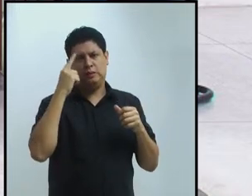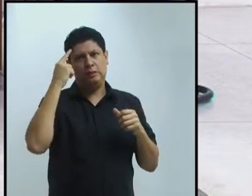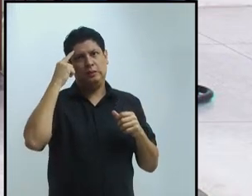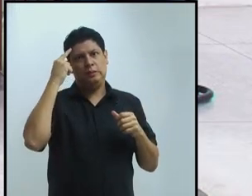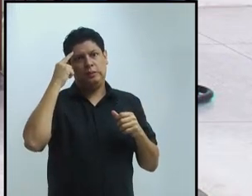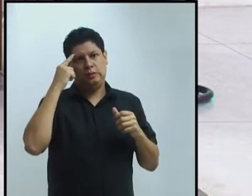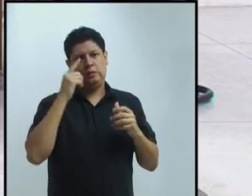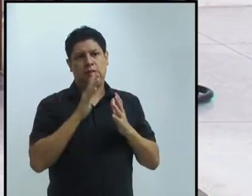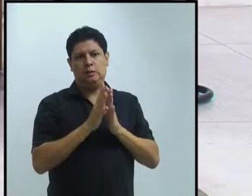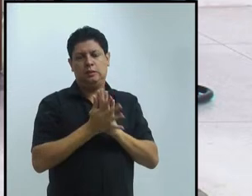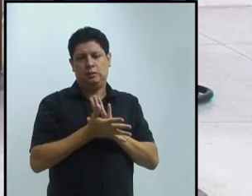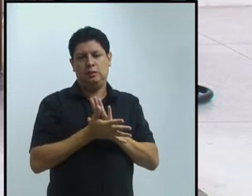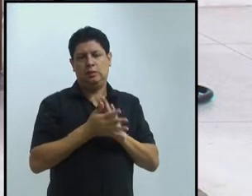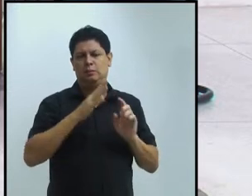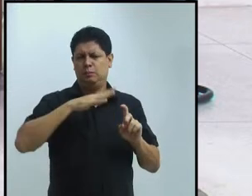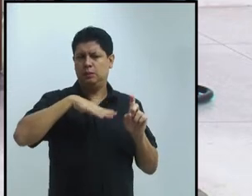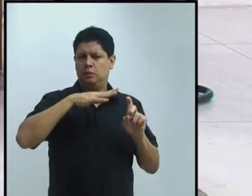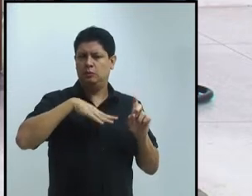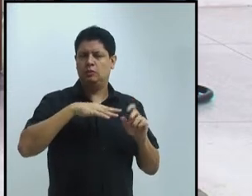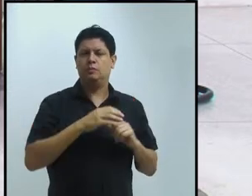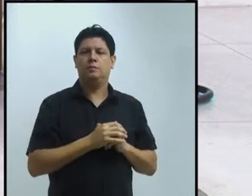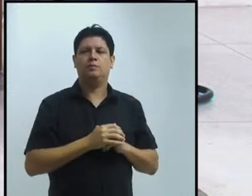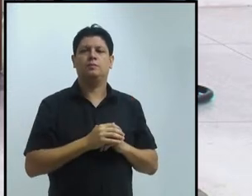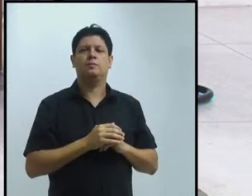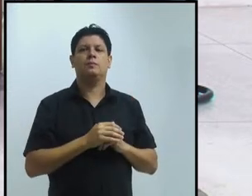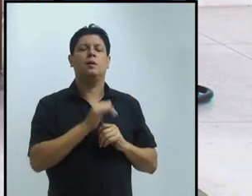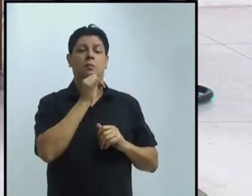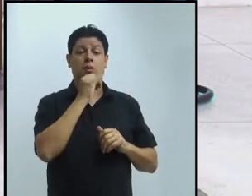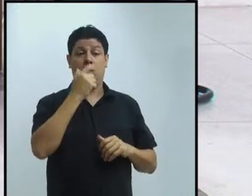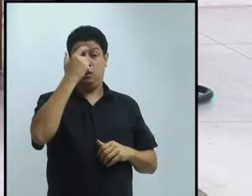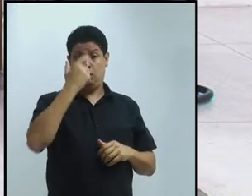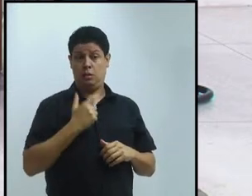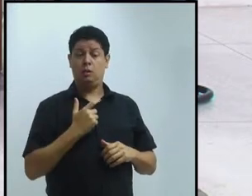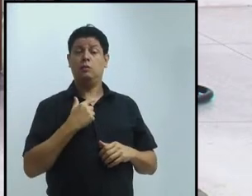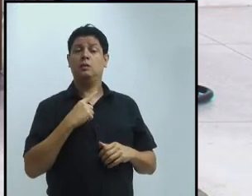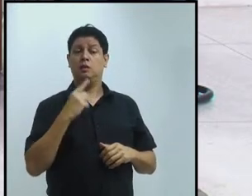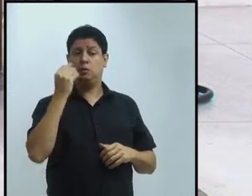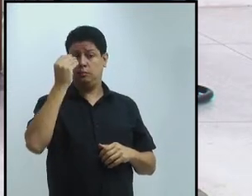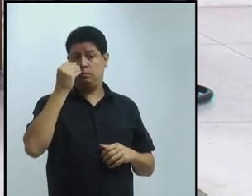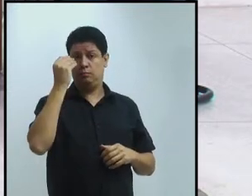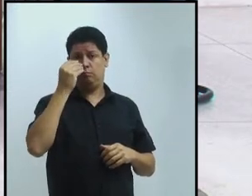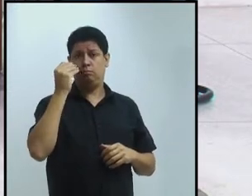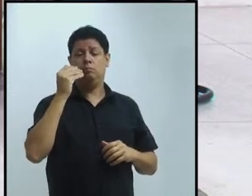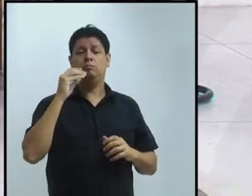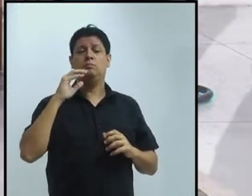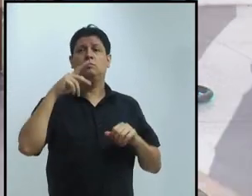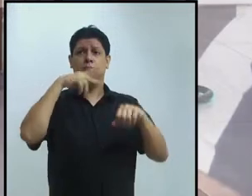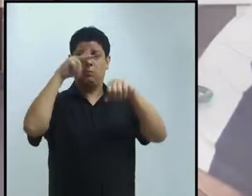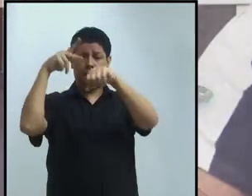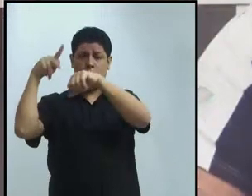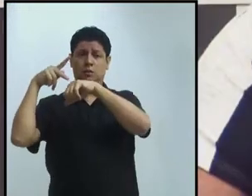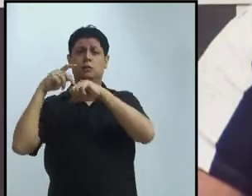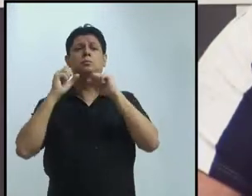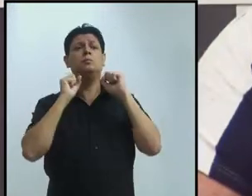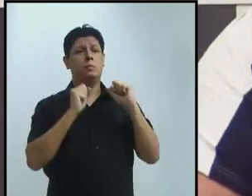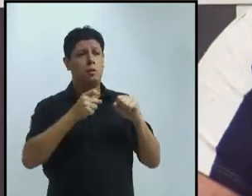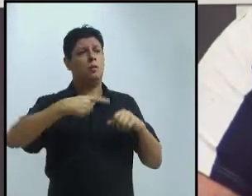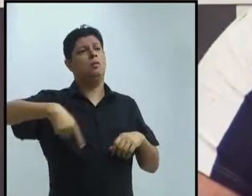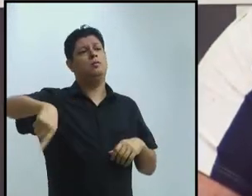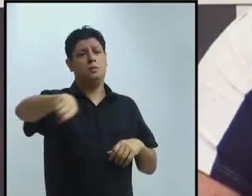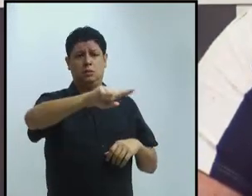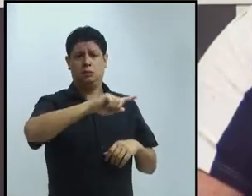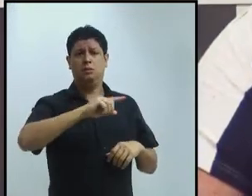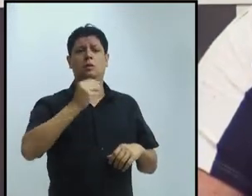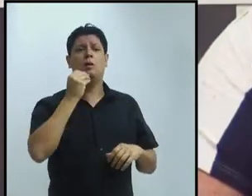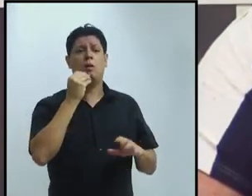qualquer um de vocês o tem, todos vocês o tem. O que é preciso é um pouco de, digamos